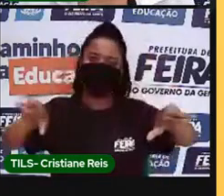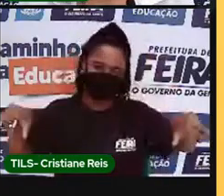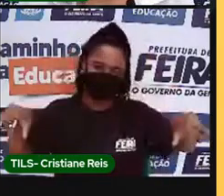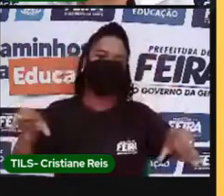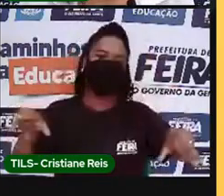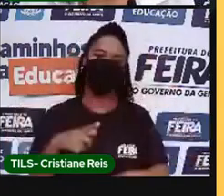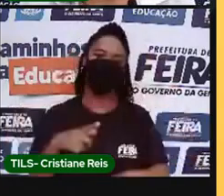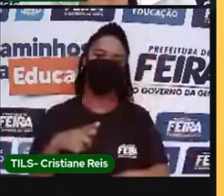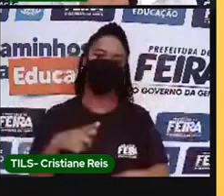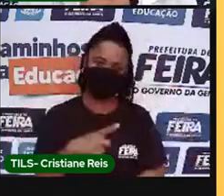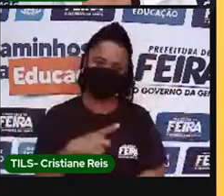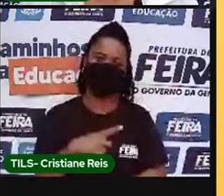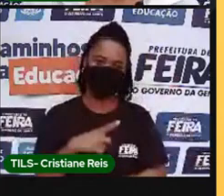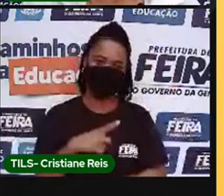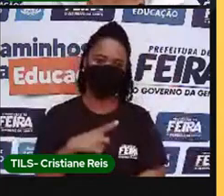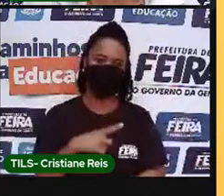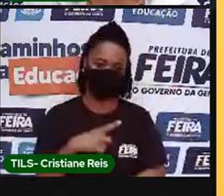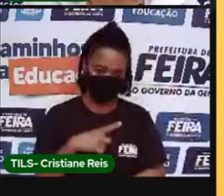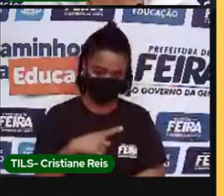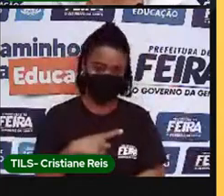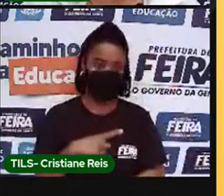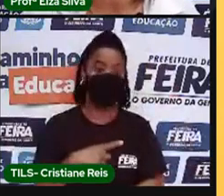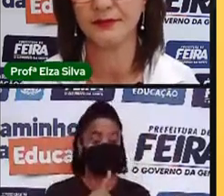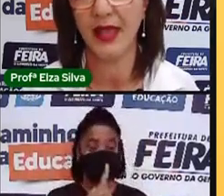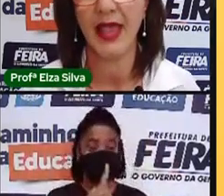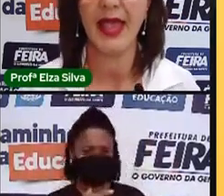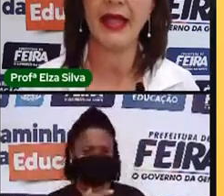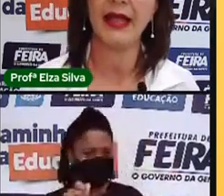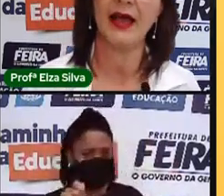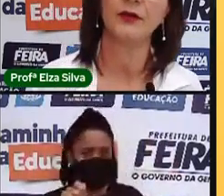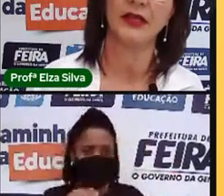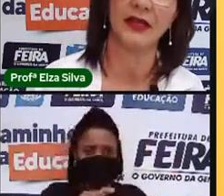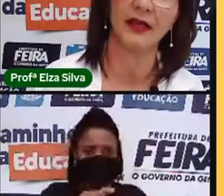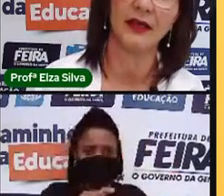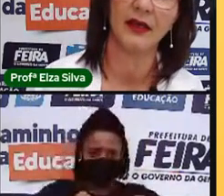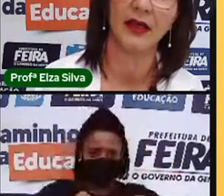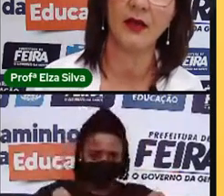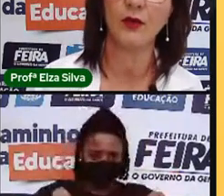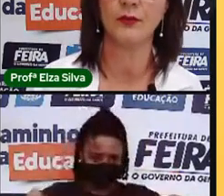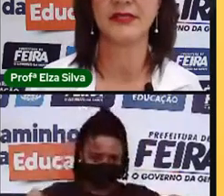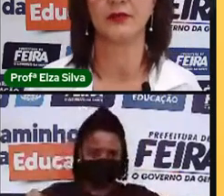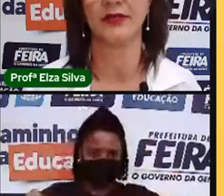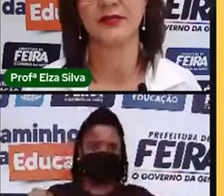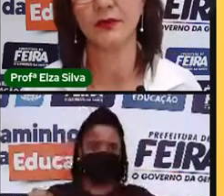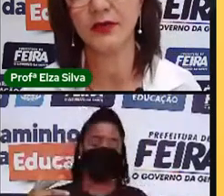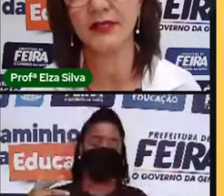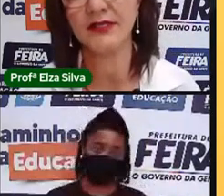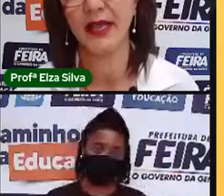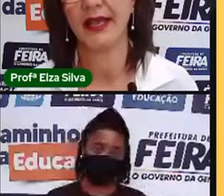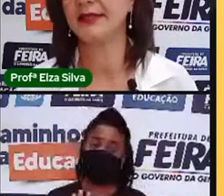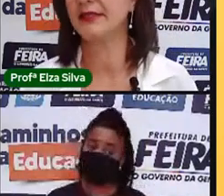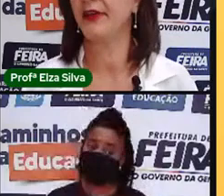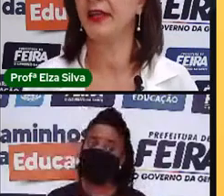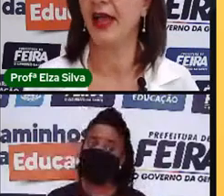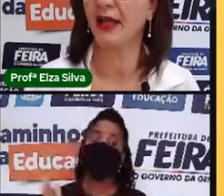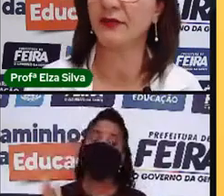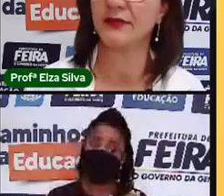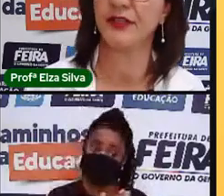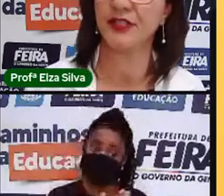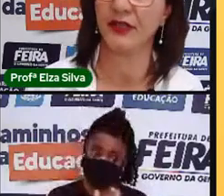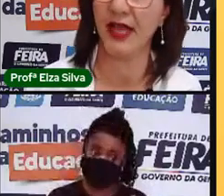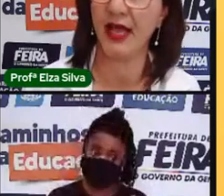e festividades diversificados. É claro que, em algumas situações, esses